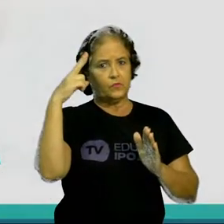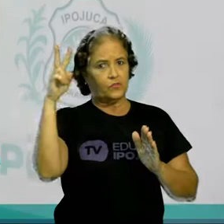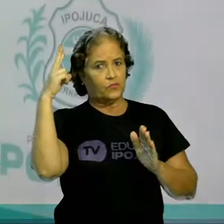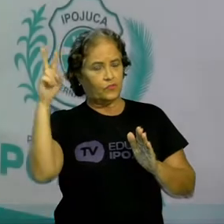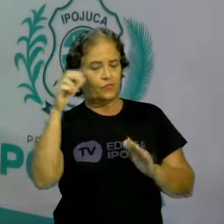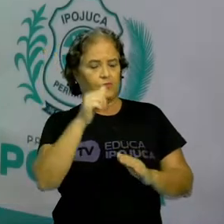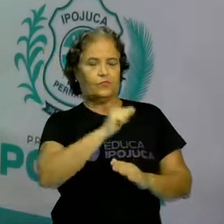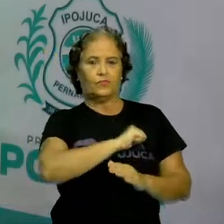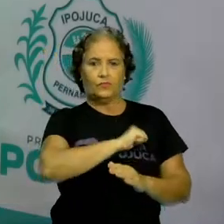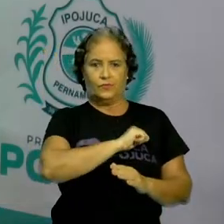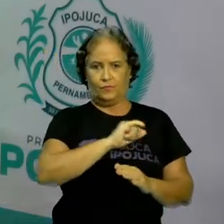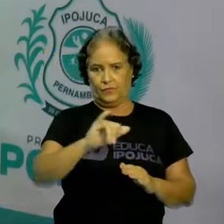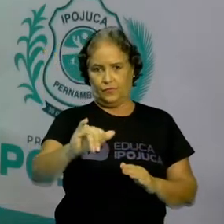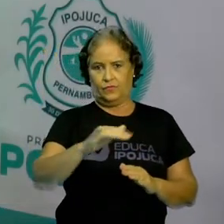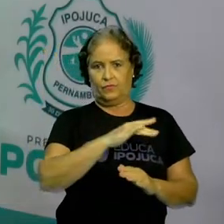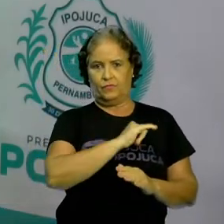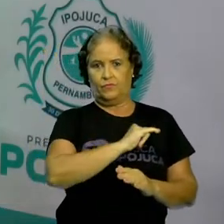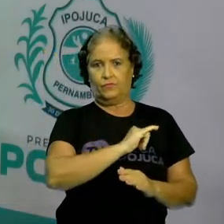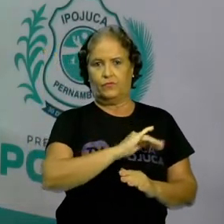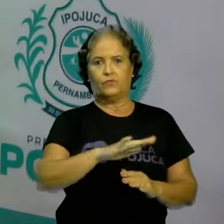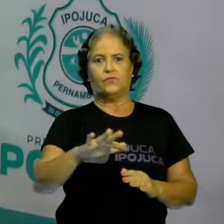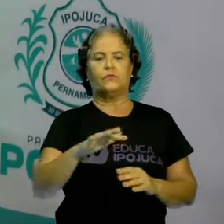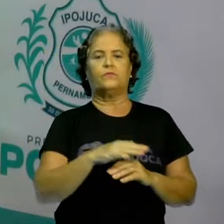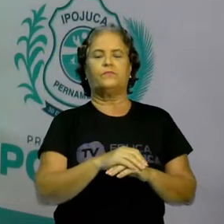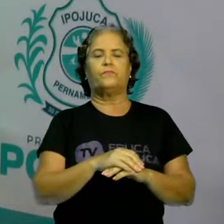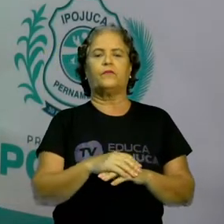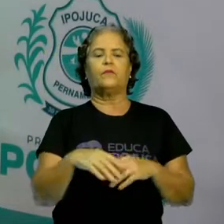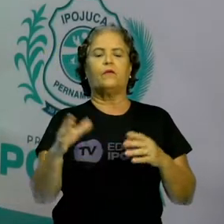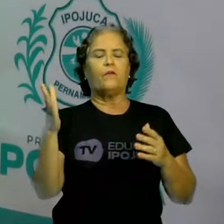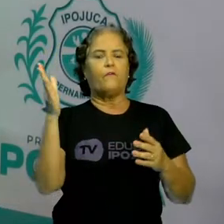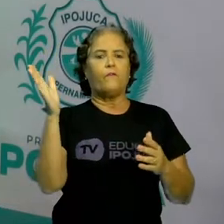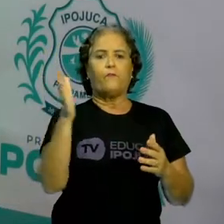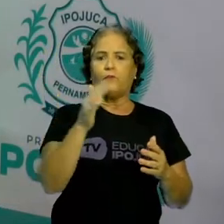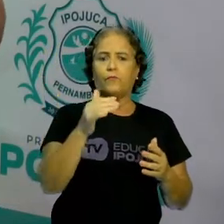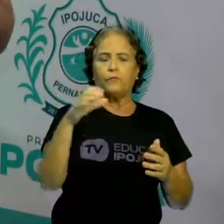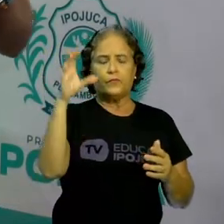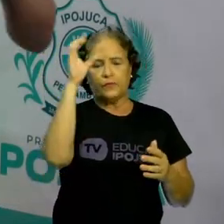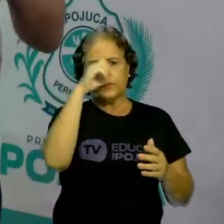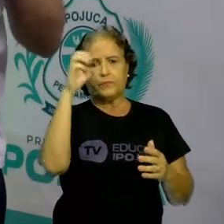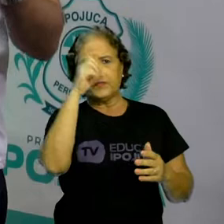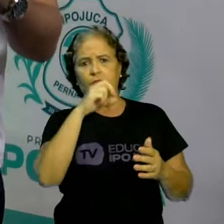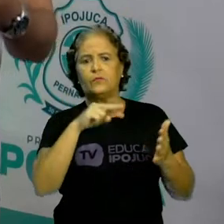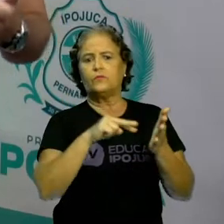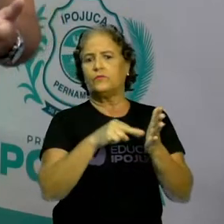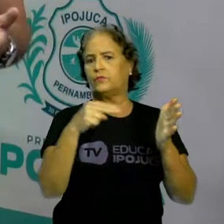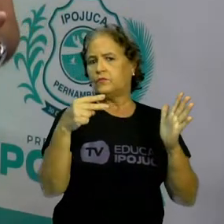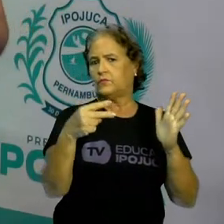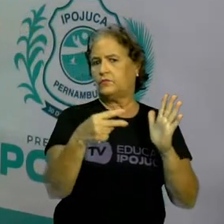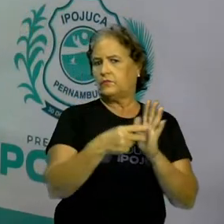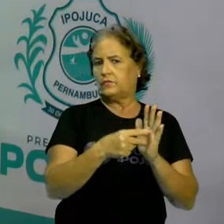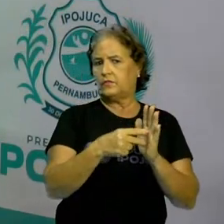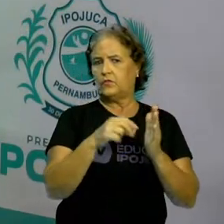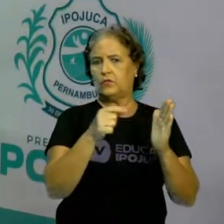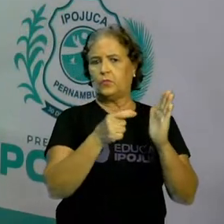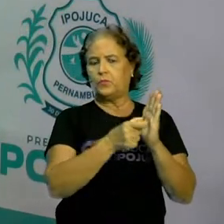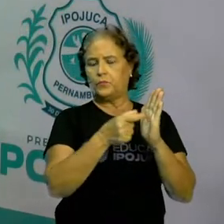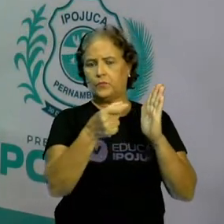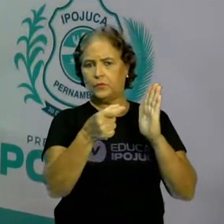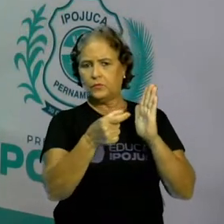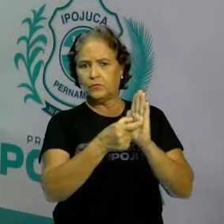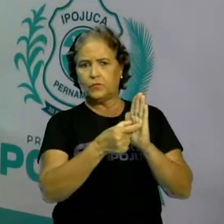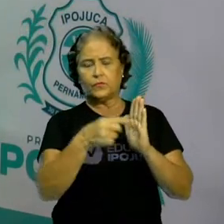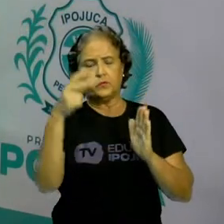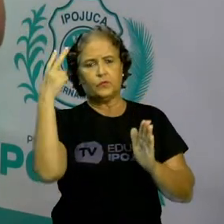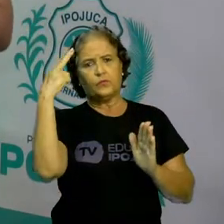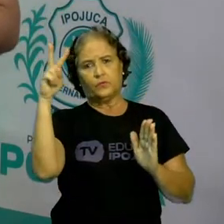Nós vamos aprender o que significa patrimônio, patrimônio histórico e nós vamos aprender um